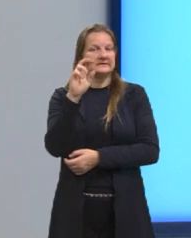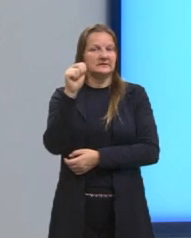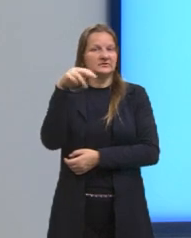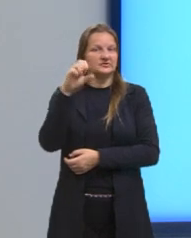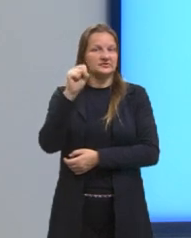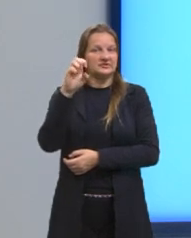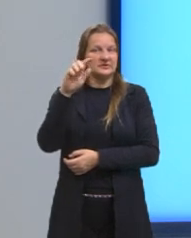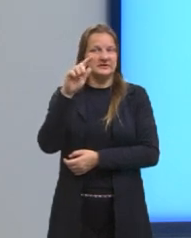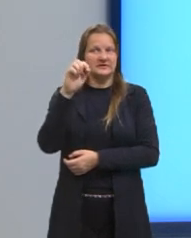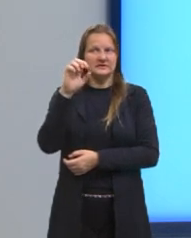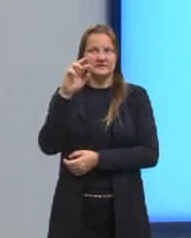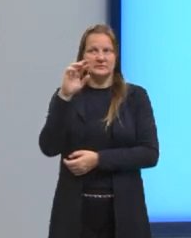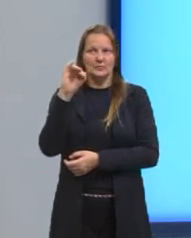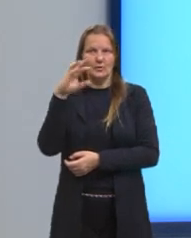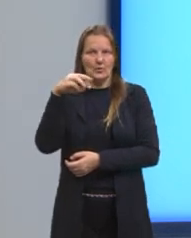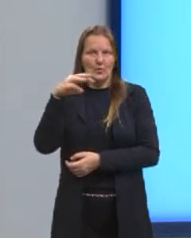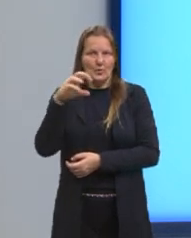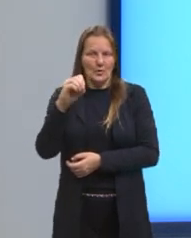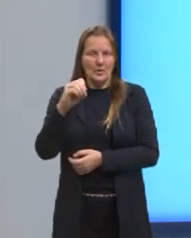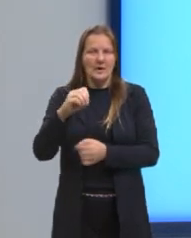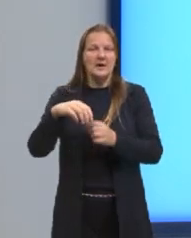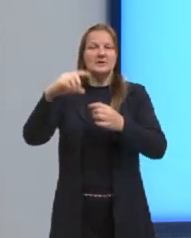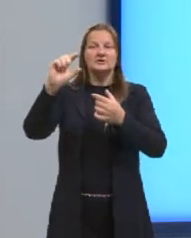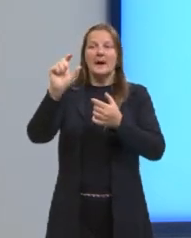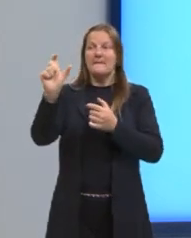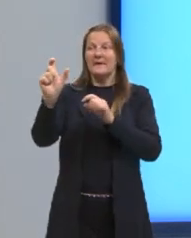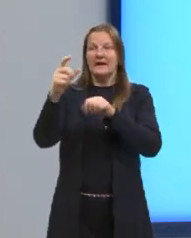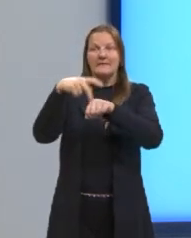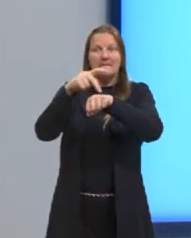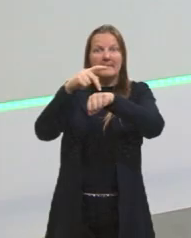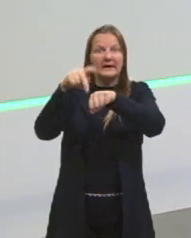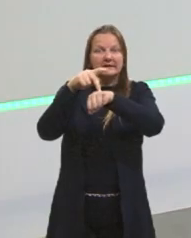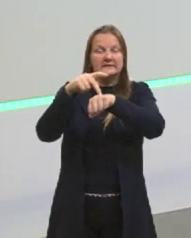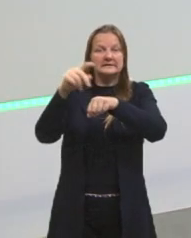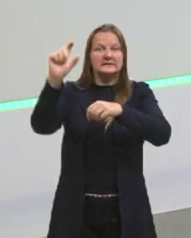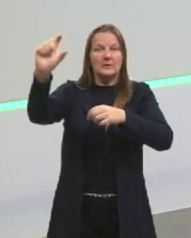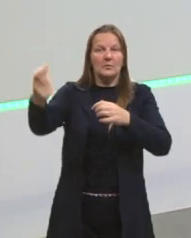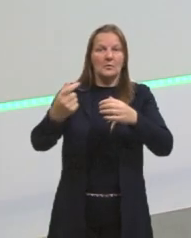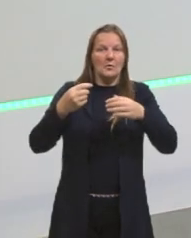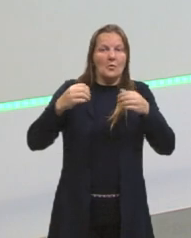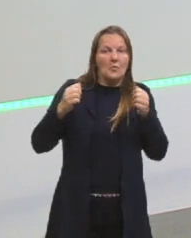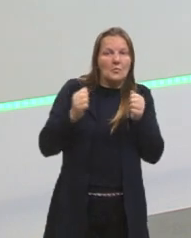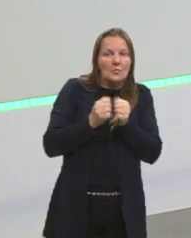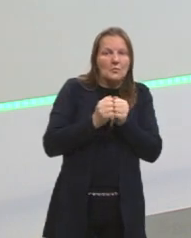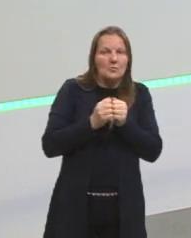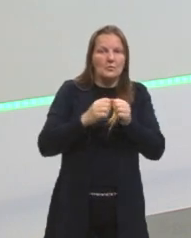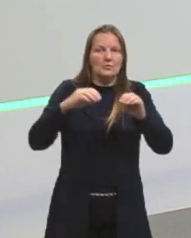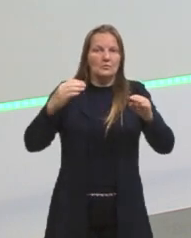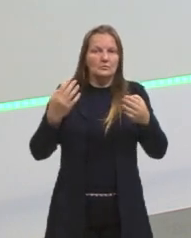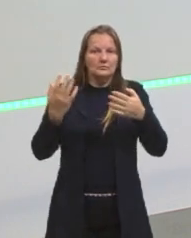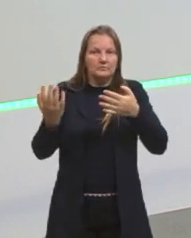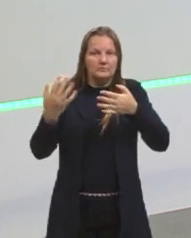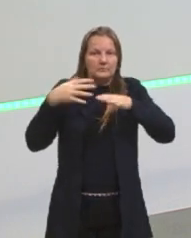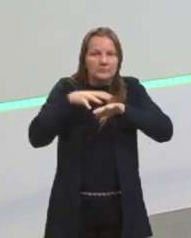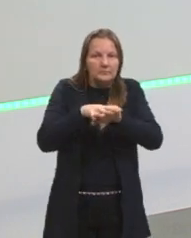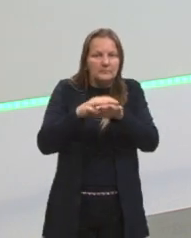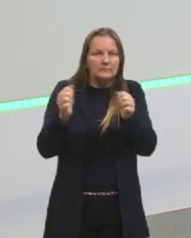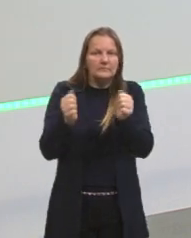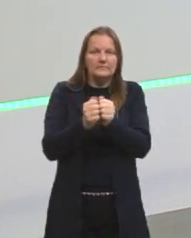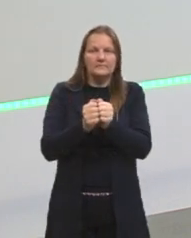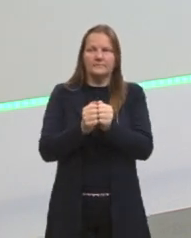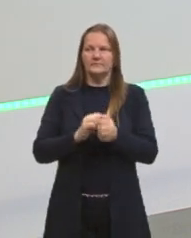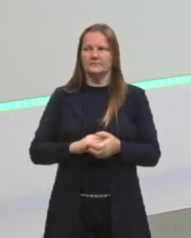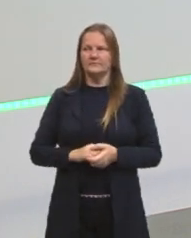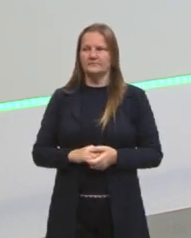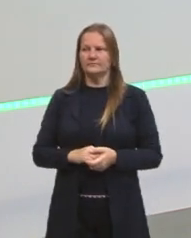linguístico que inclui uma palavra. Então, eu não crio uma palavra, eu incluo. A criação é o